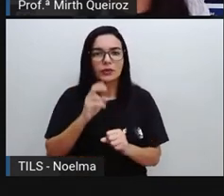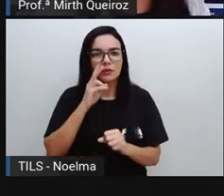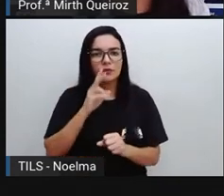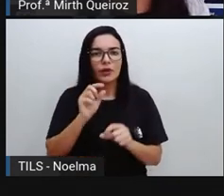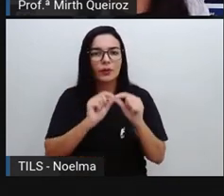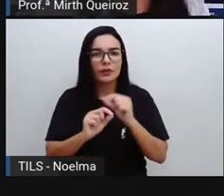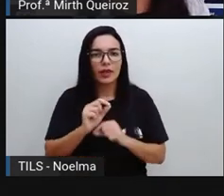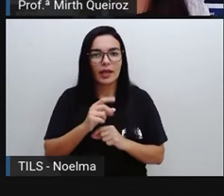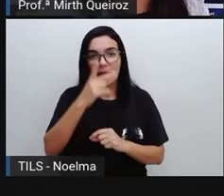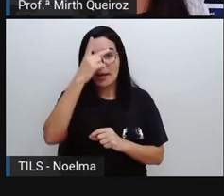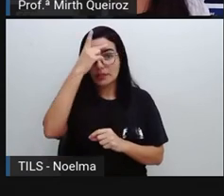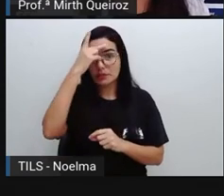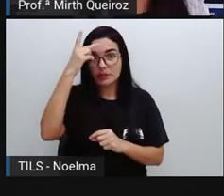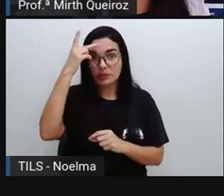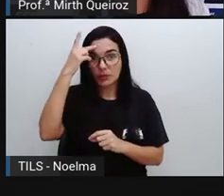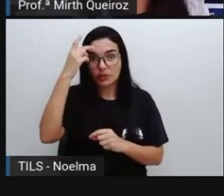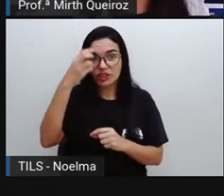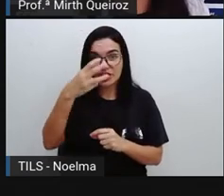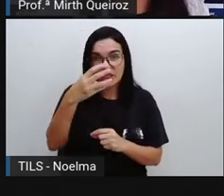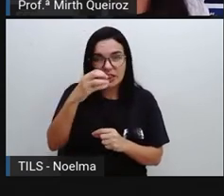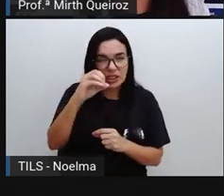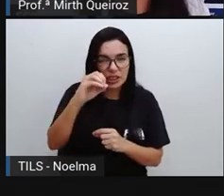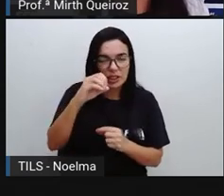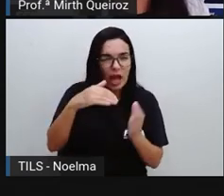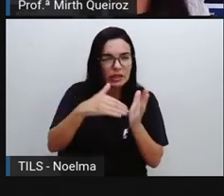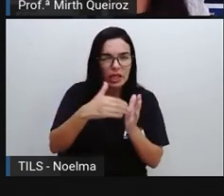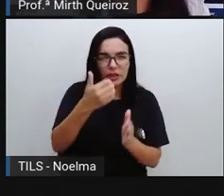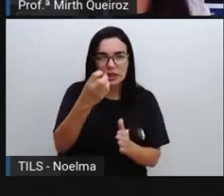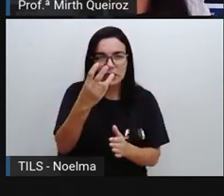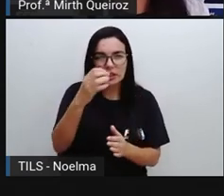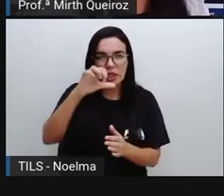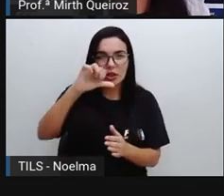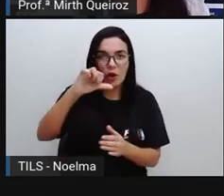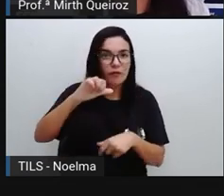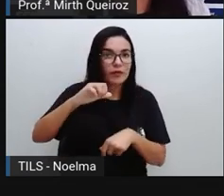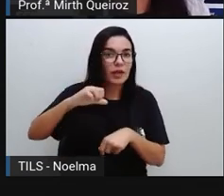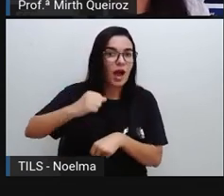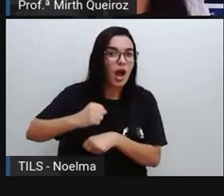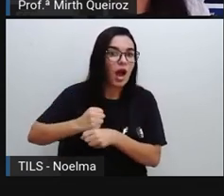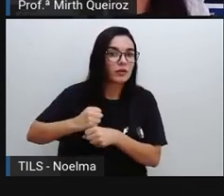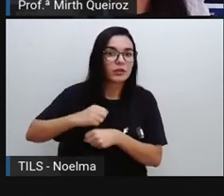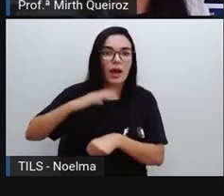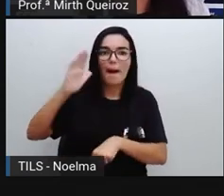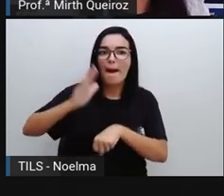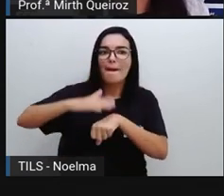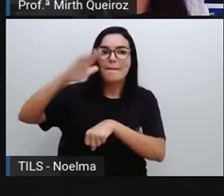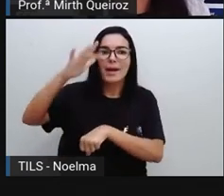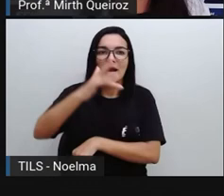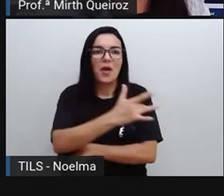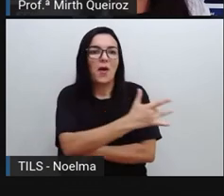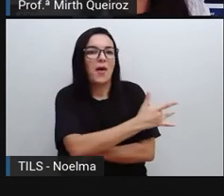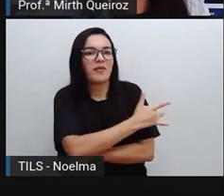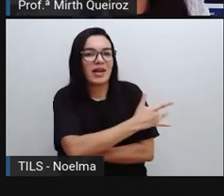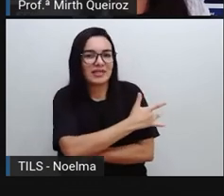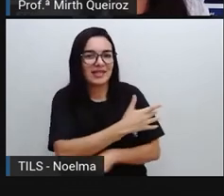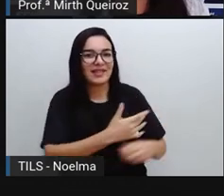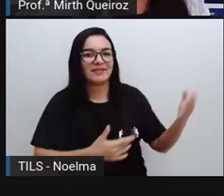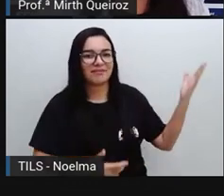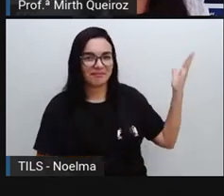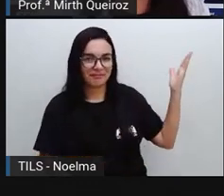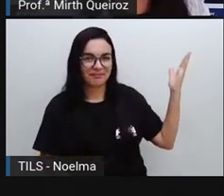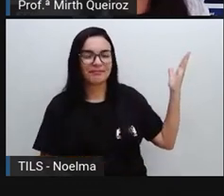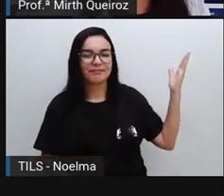as pessoas de 30 a 39 anos é a que a gente tem a maior quantidade aí de doses